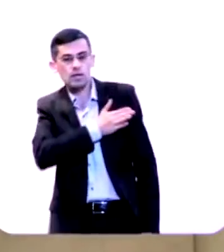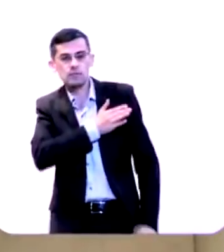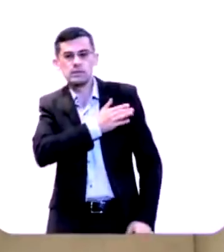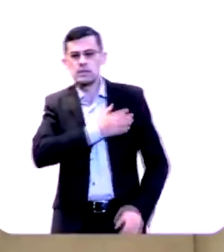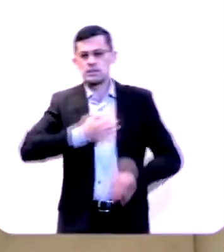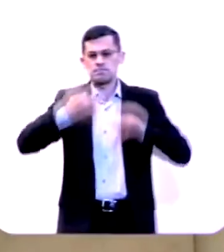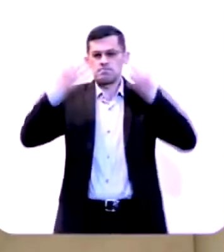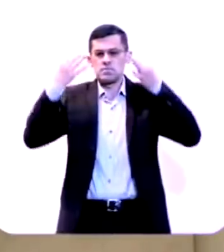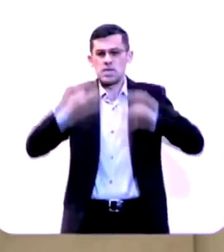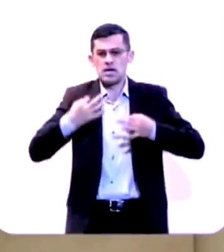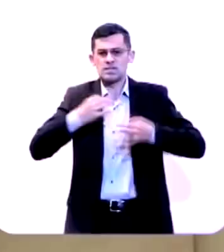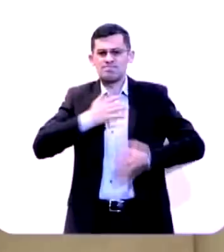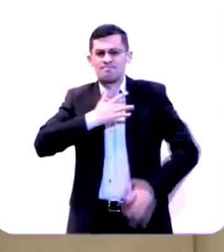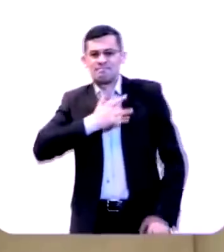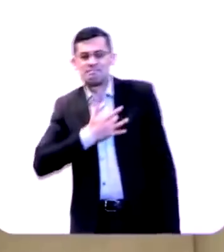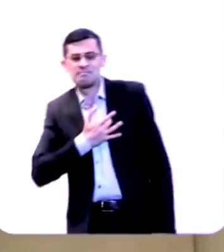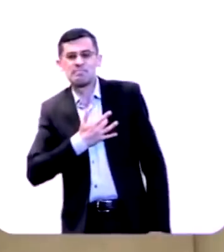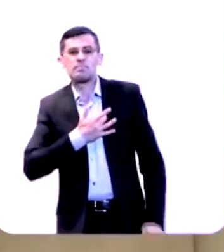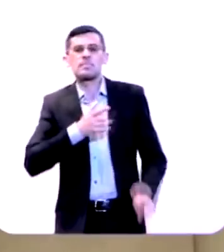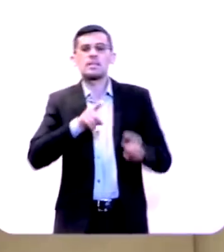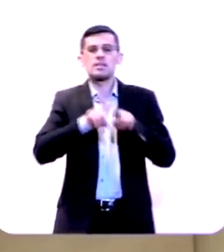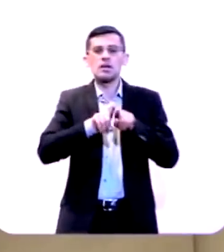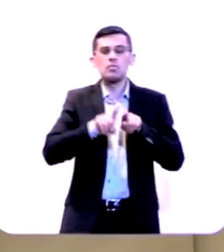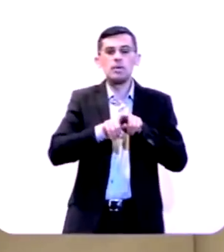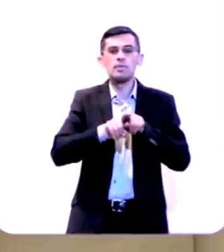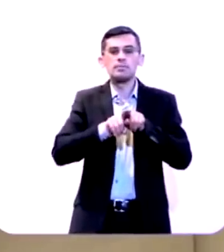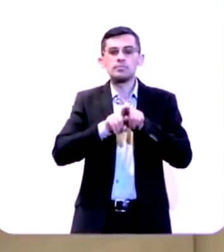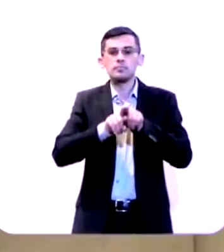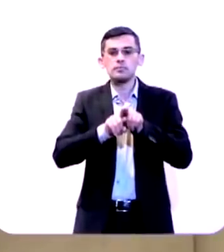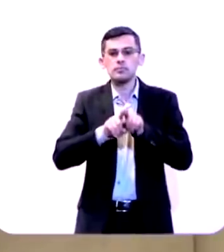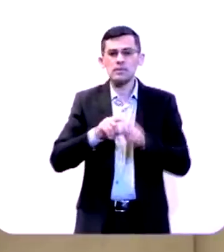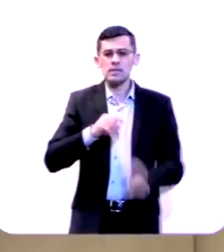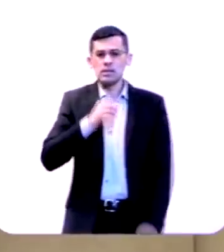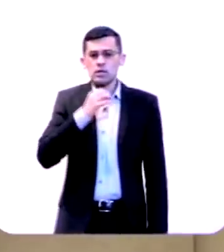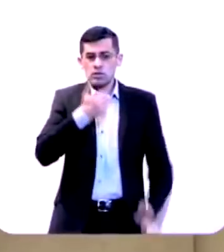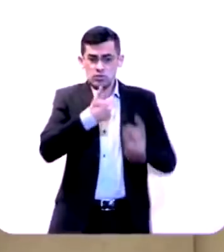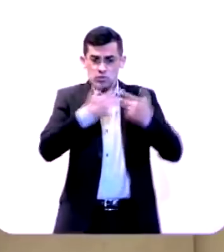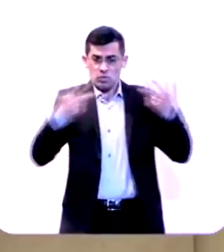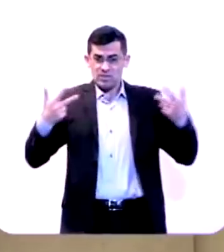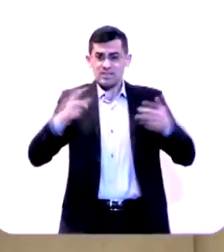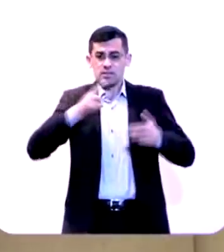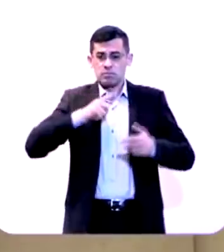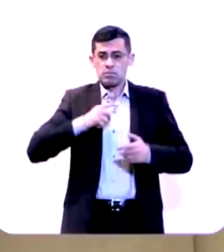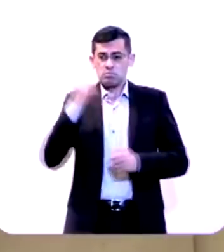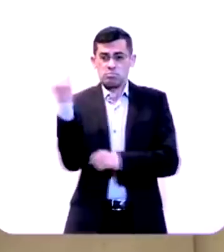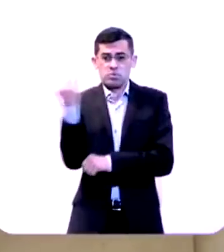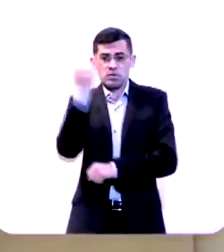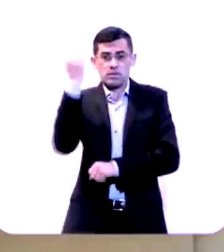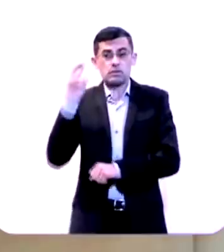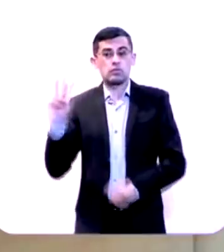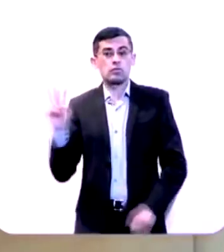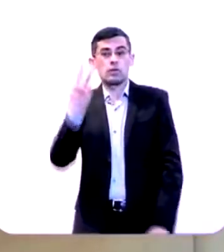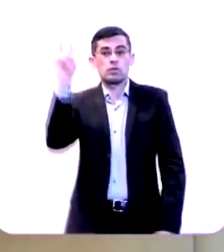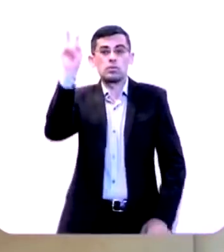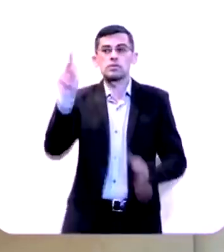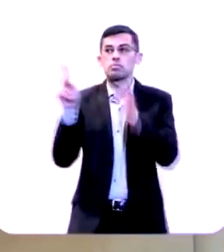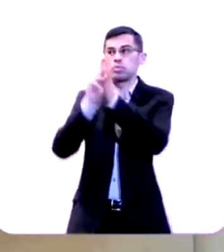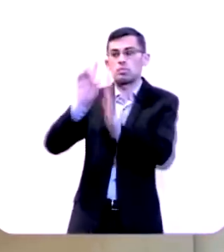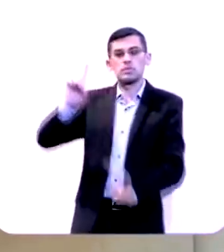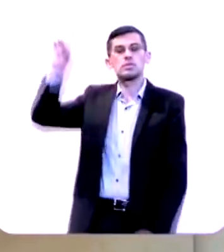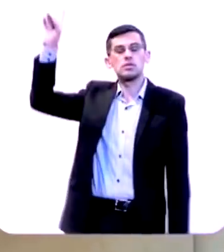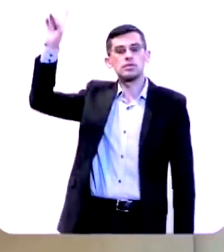integridade piedade e a própria seriedade com os valores de Deus até